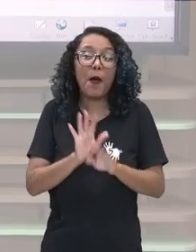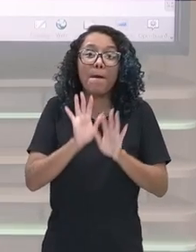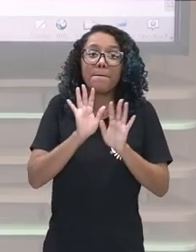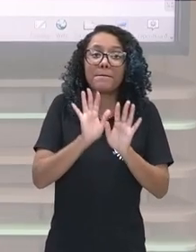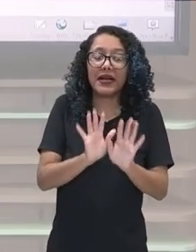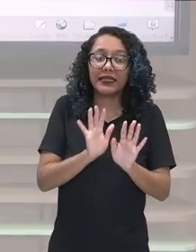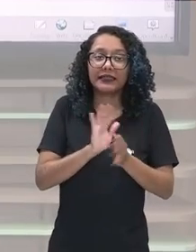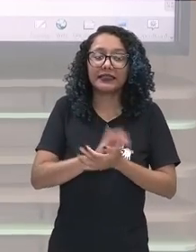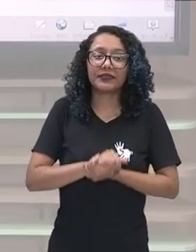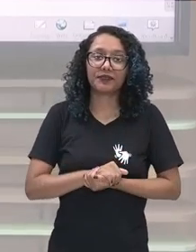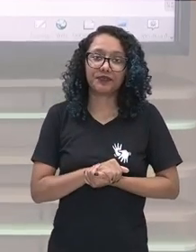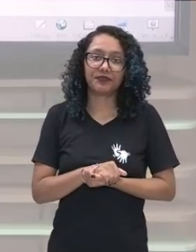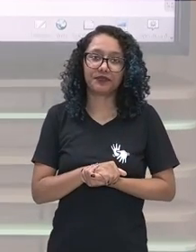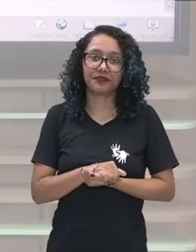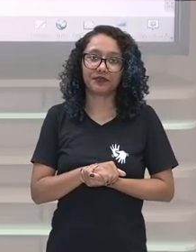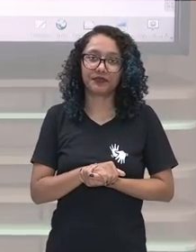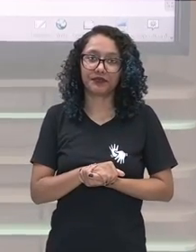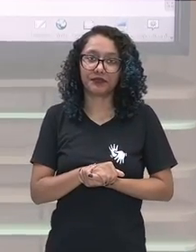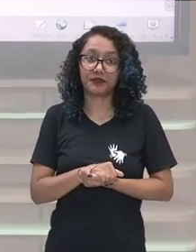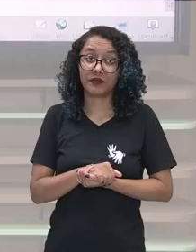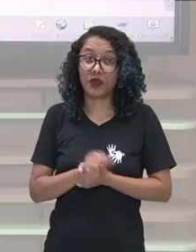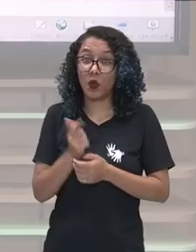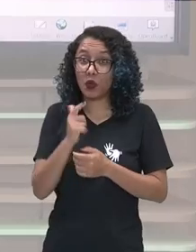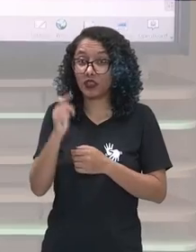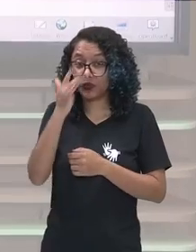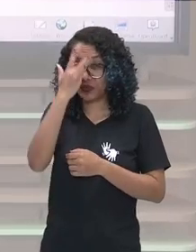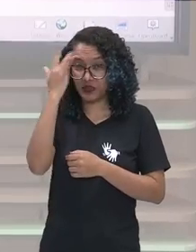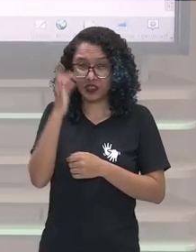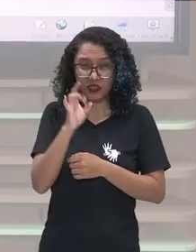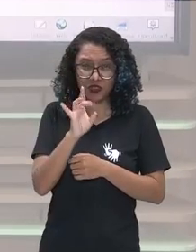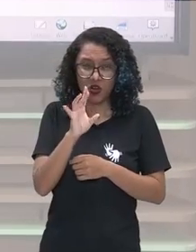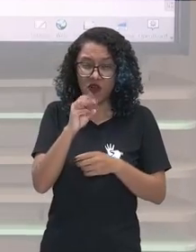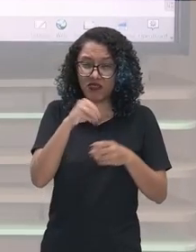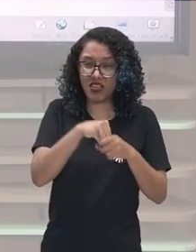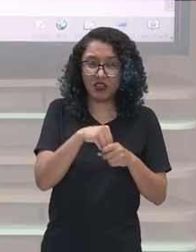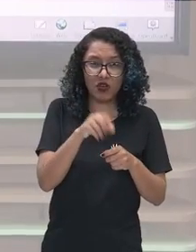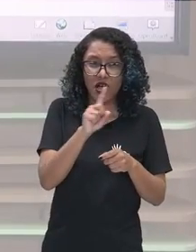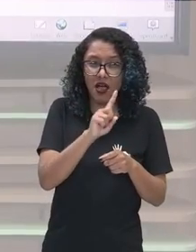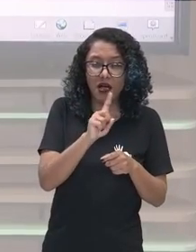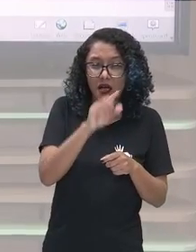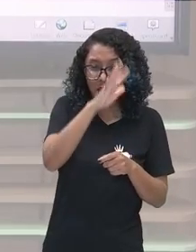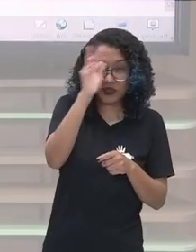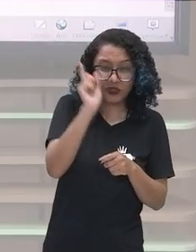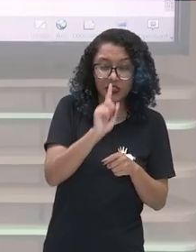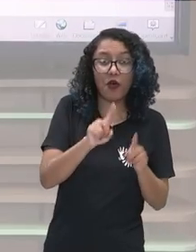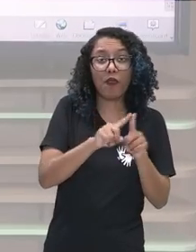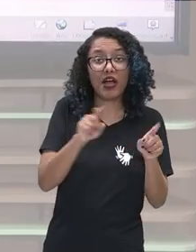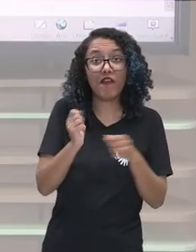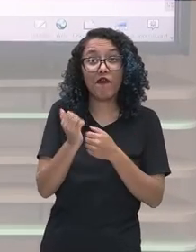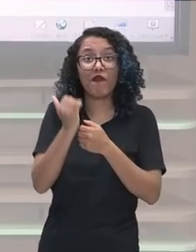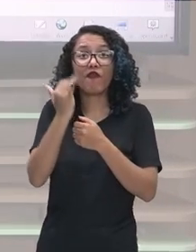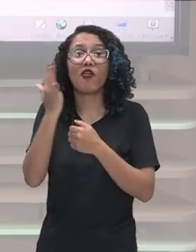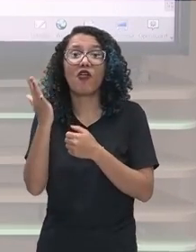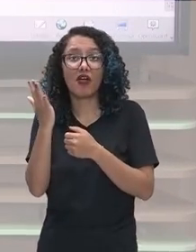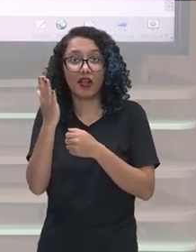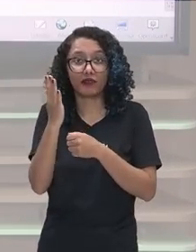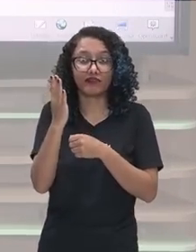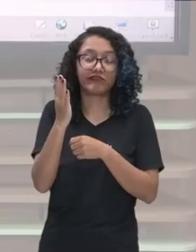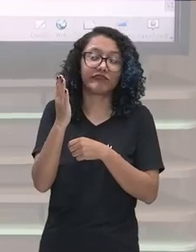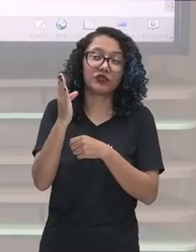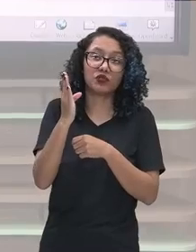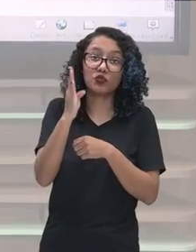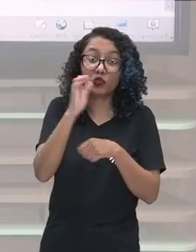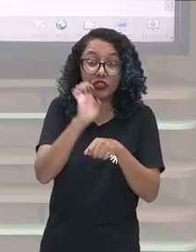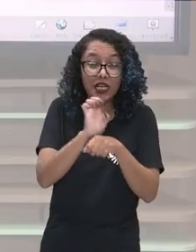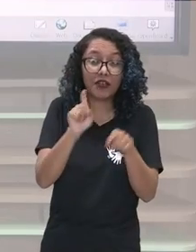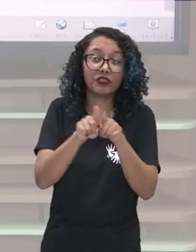só no Amazonas, mas principalmente fora do estado do Amazonas, fora do Brasil, que não tem